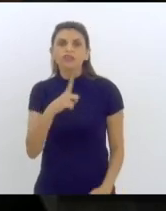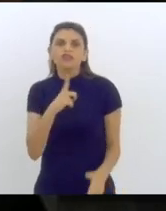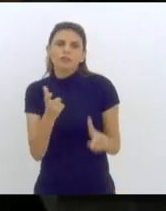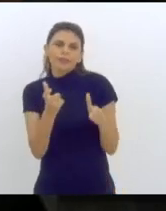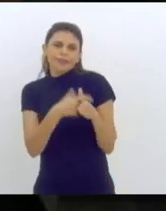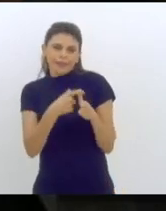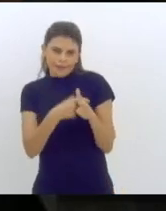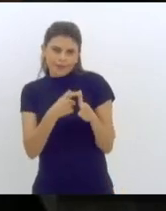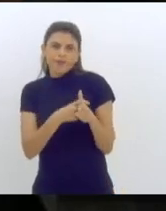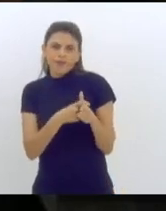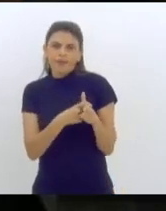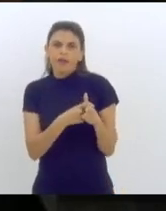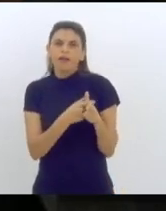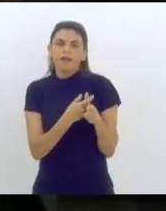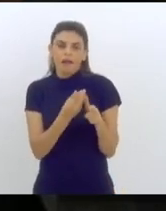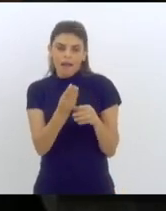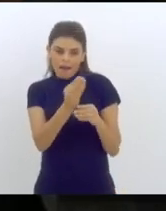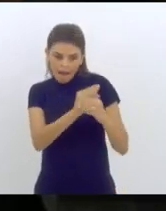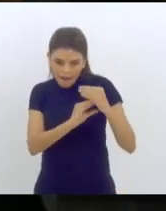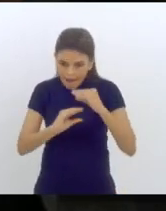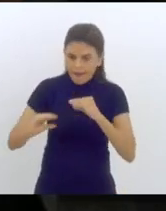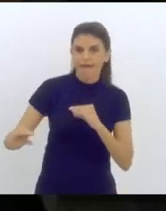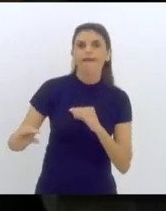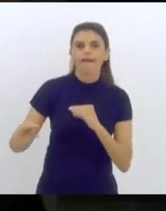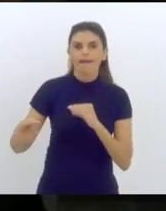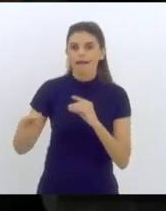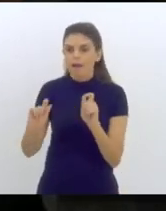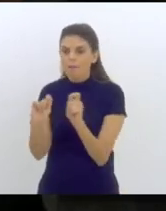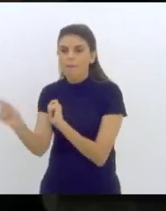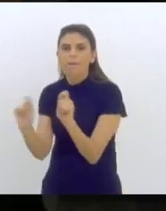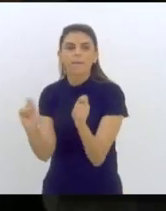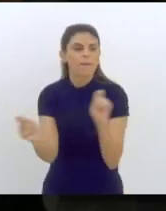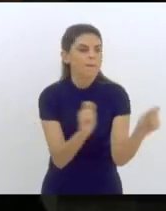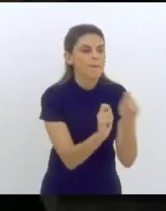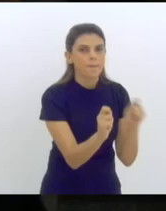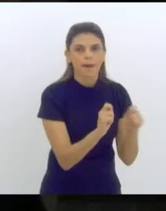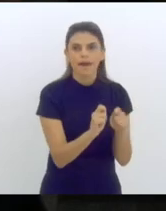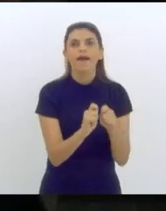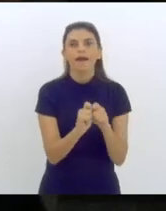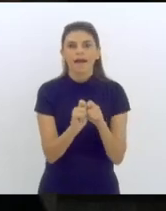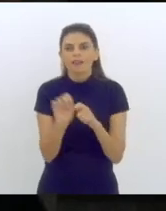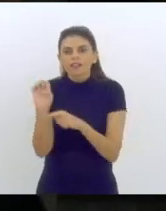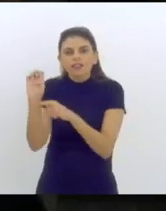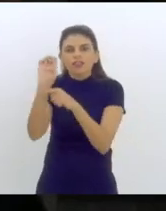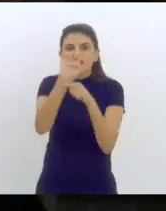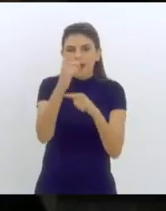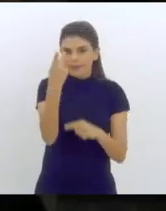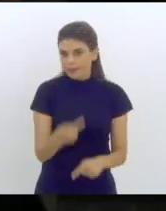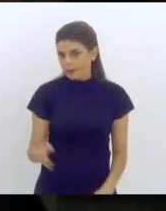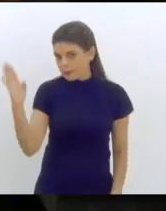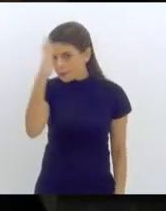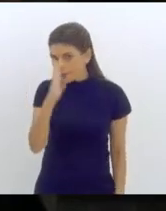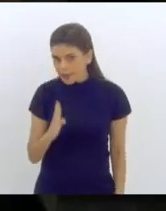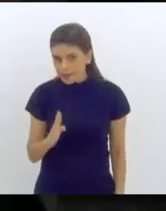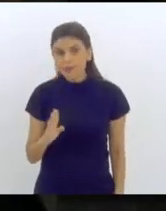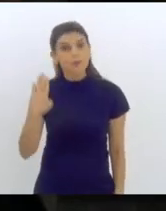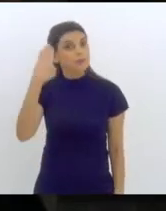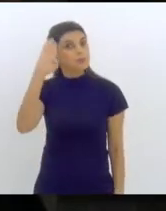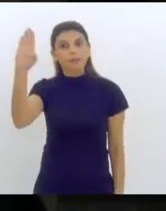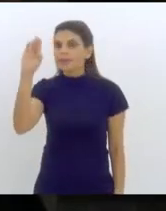extorsão que a União faz aos Estados brasileiros, em especial ao Rio de Janeiro,